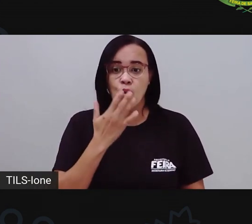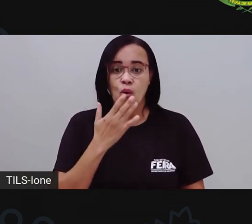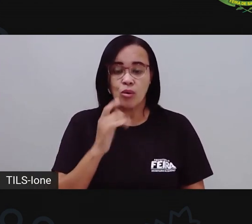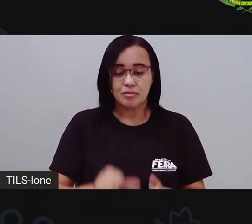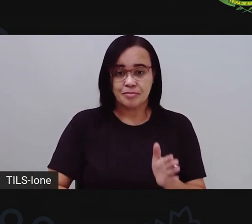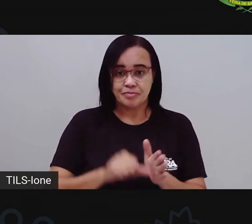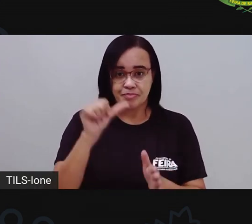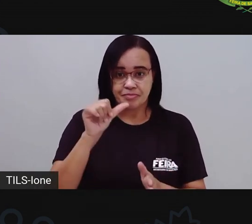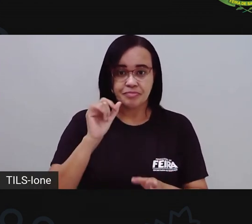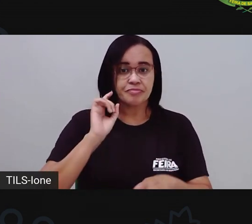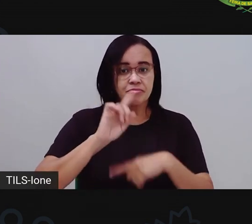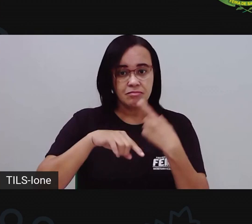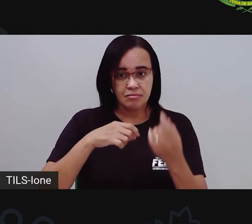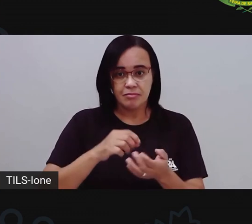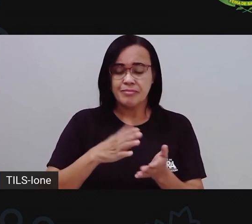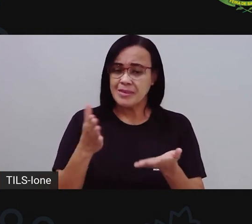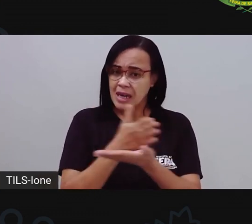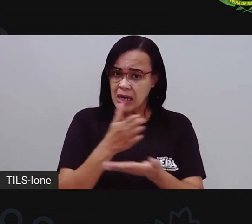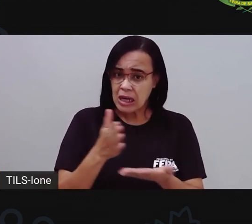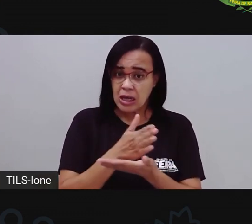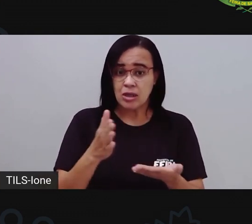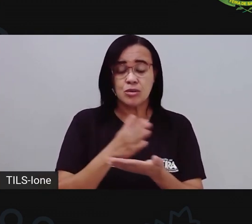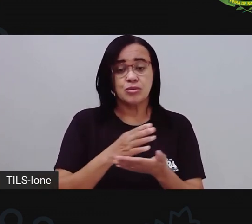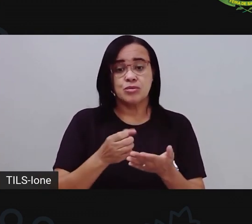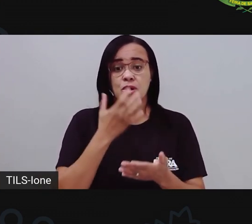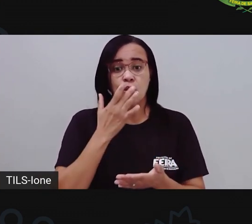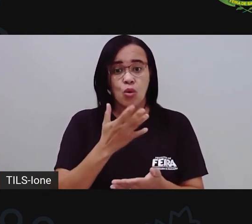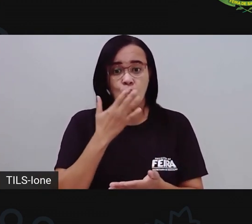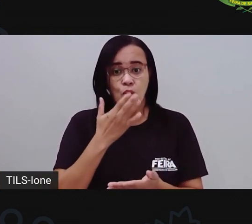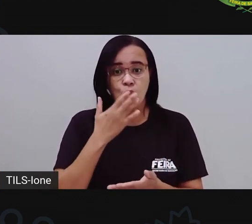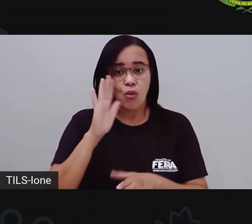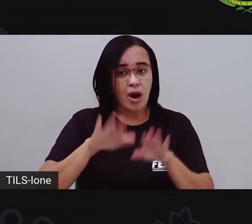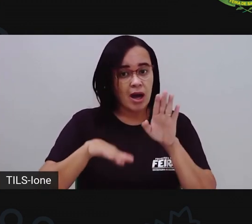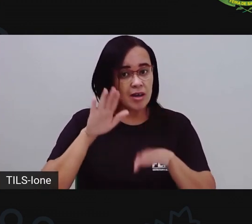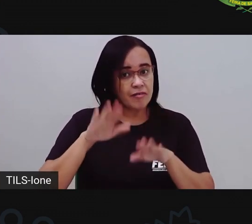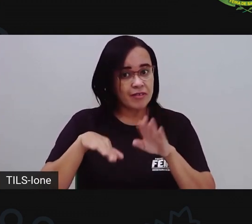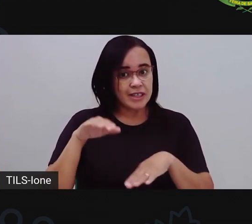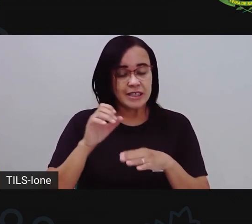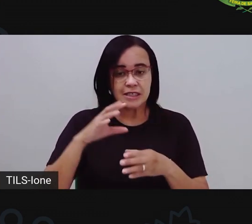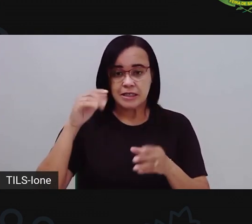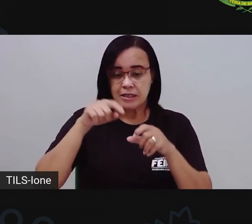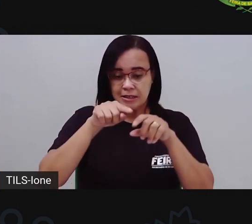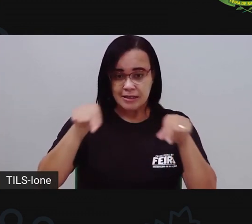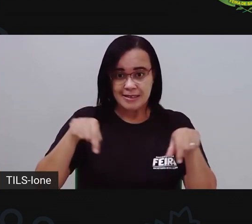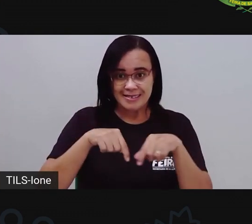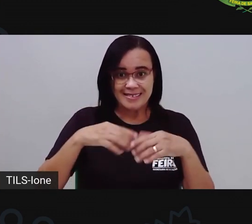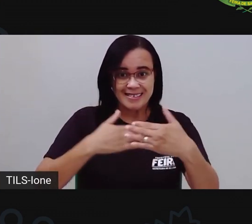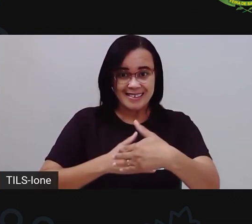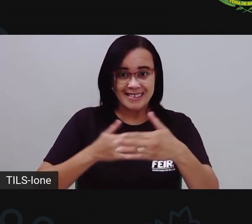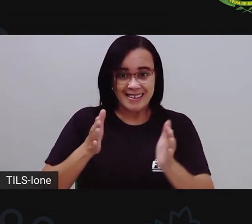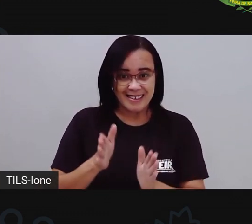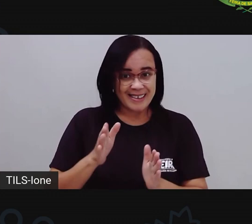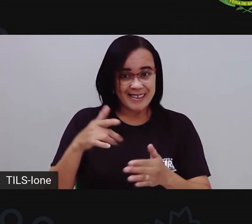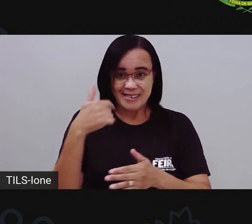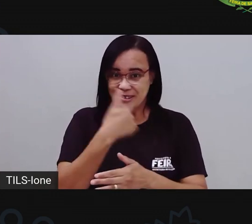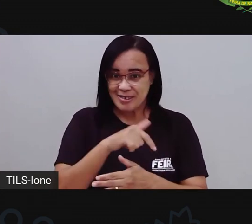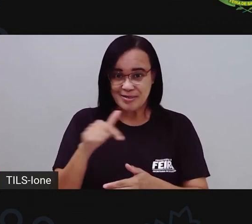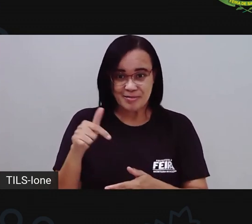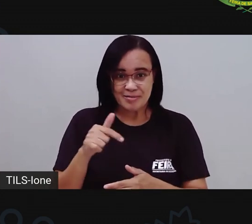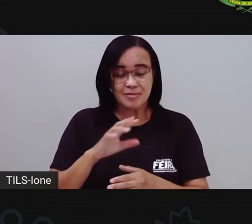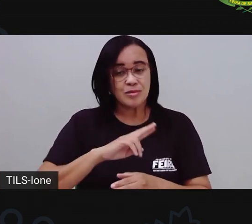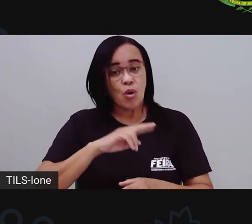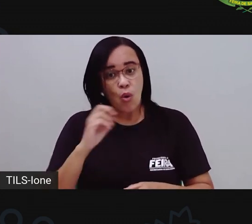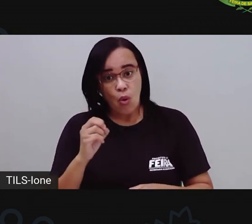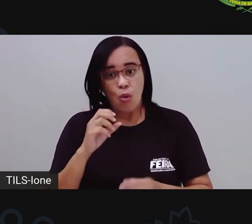algumas tintas, né? Às vezes o produtor da tinta, eles colocam, né, na caixa. Há formas, né, que você pode